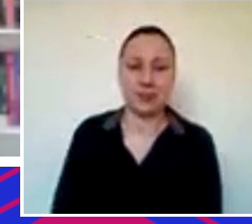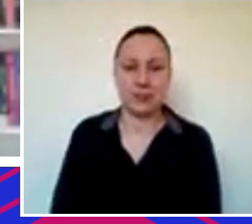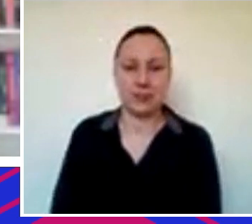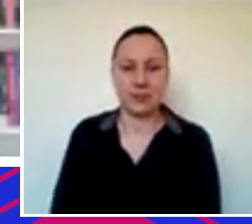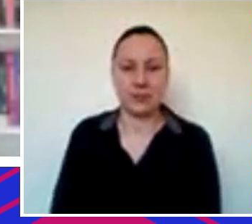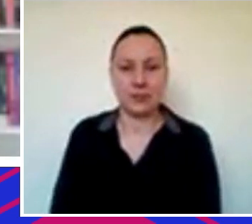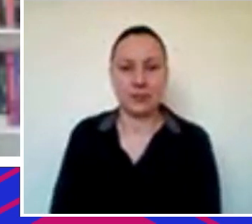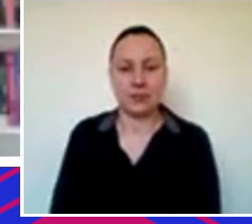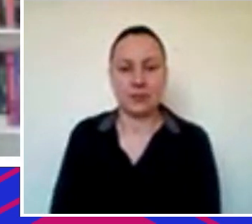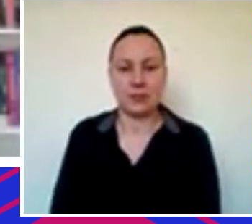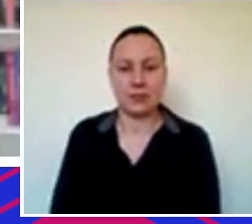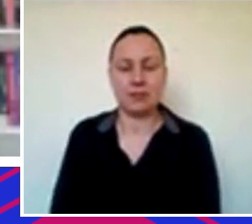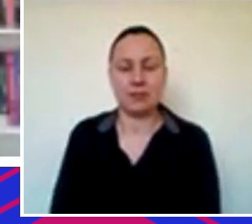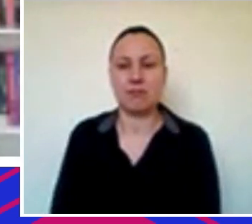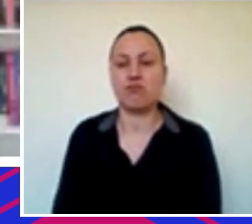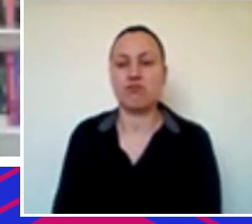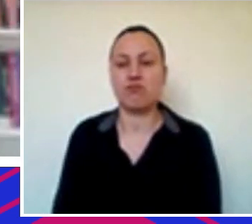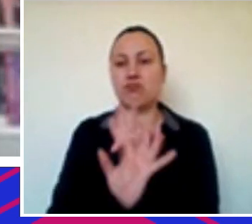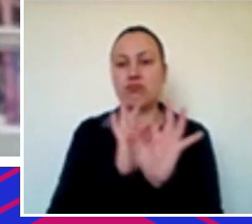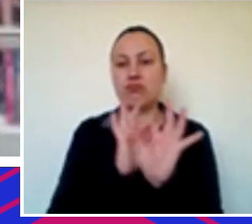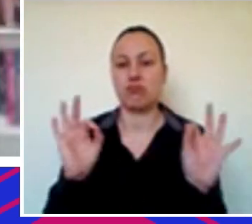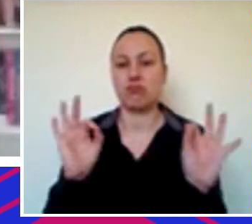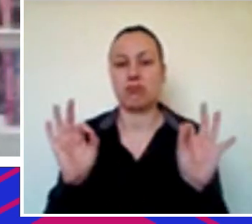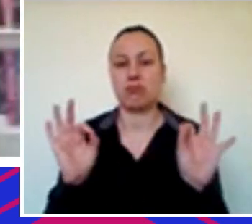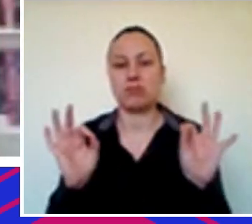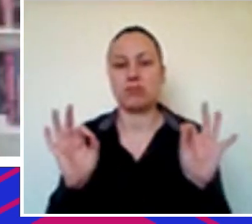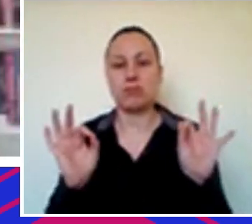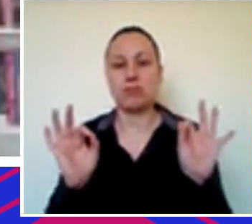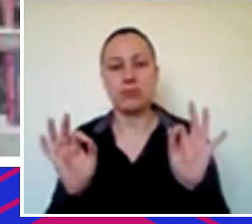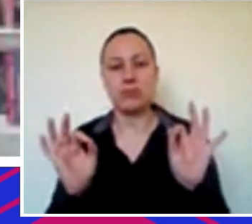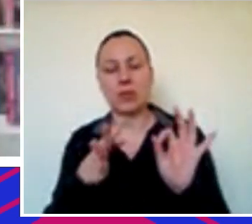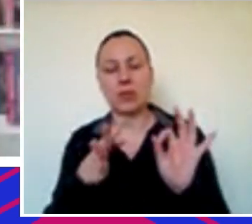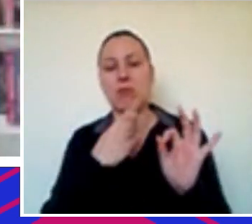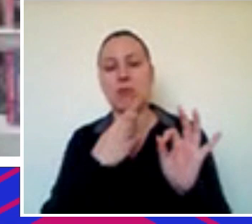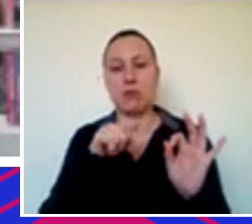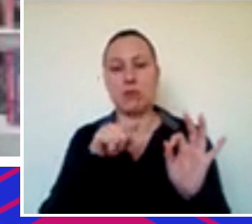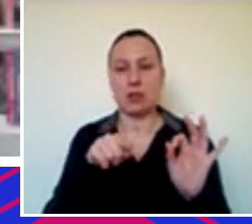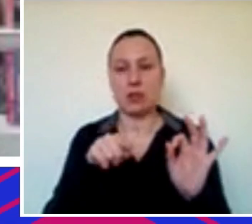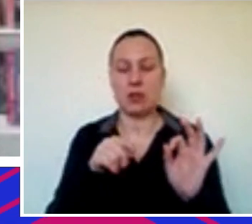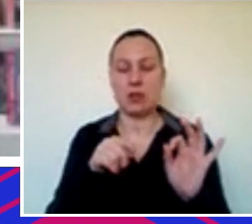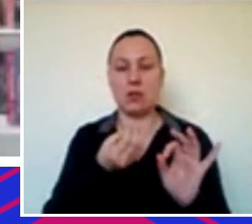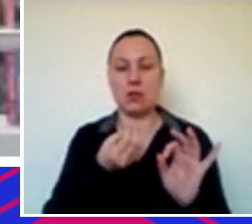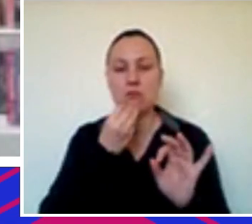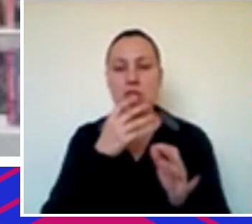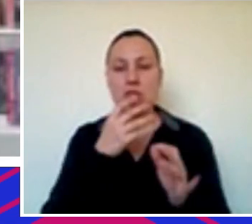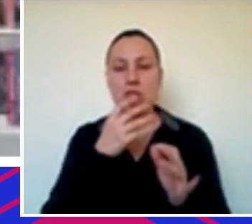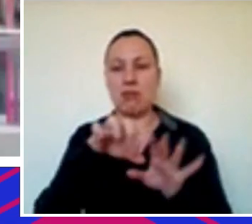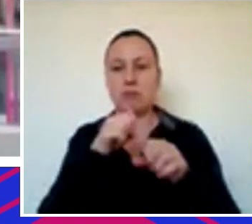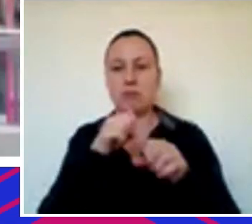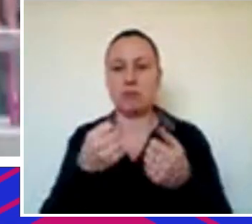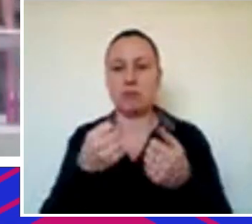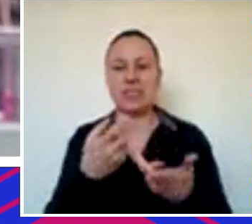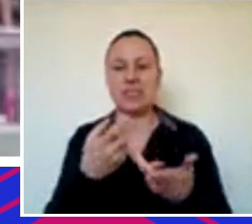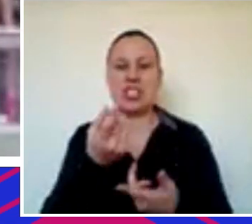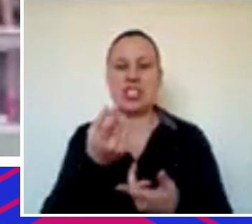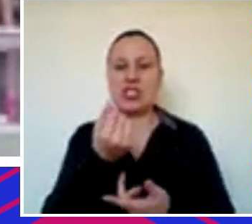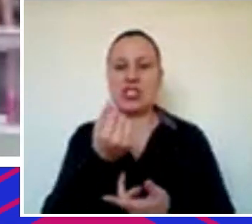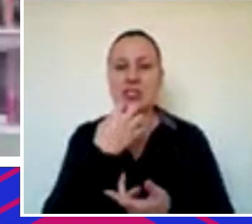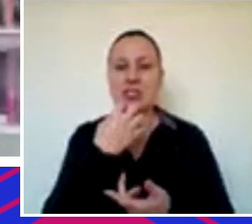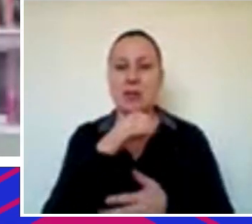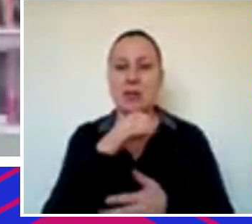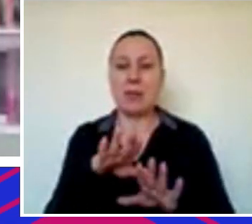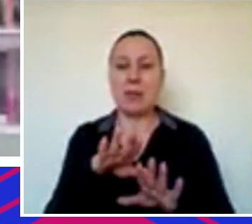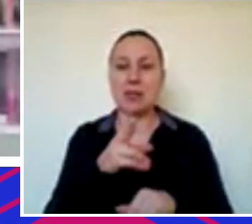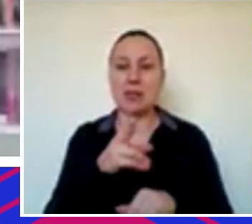Excelente, cara, uma coisa que eu gosto da tua história, Bruno, eu te conheci há tanto tempo é que você podia talvez até acessar o capital mais barato, mas você procura